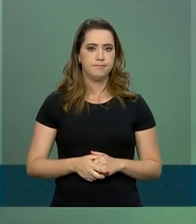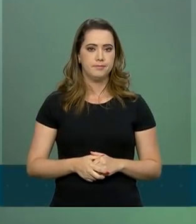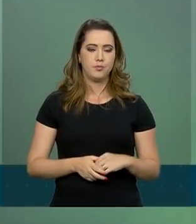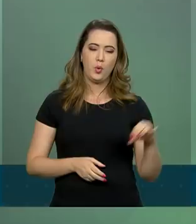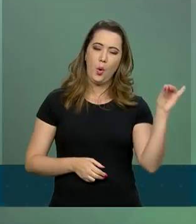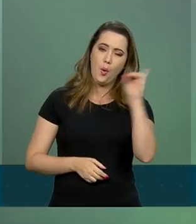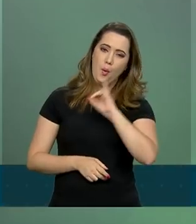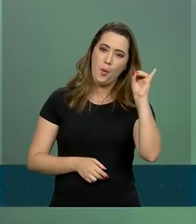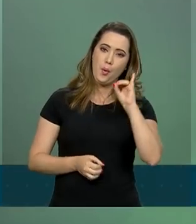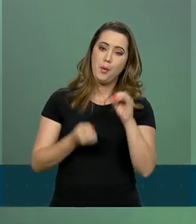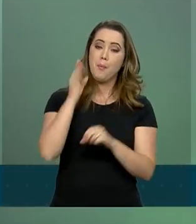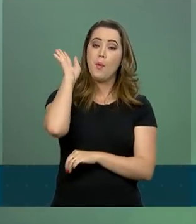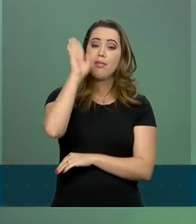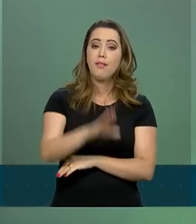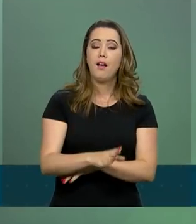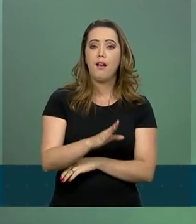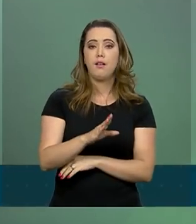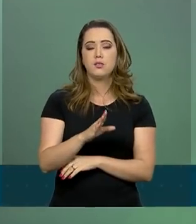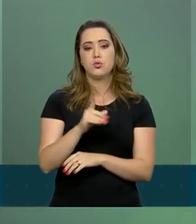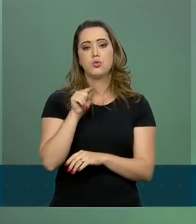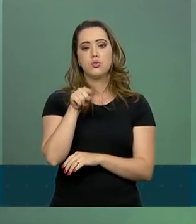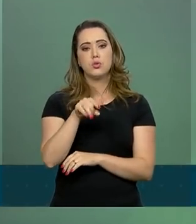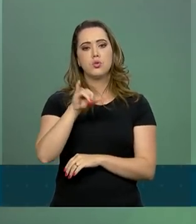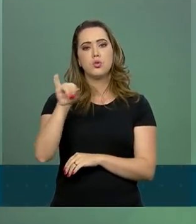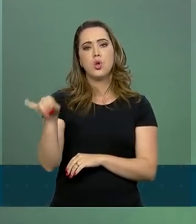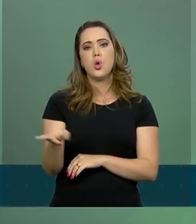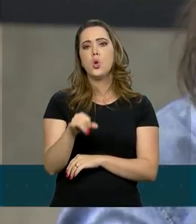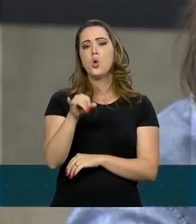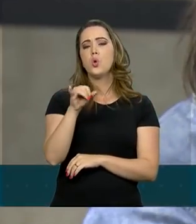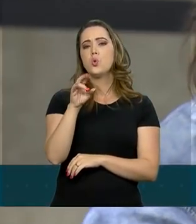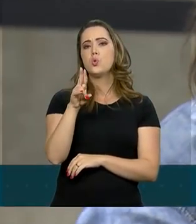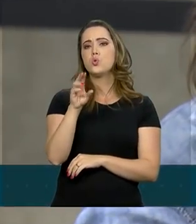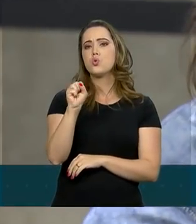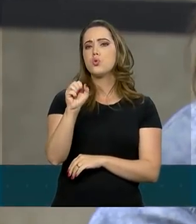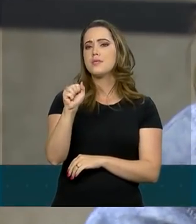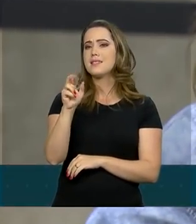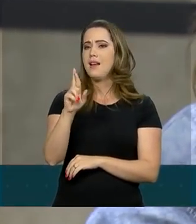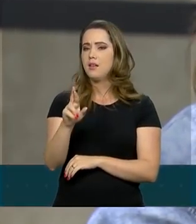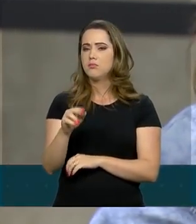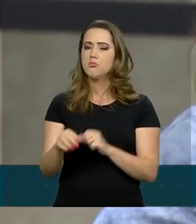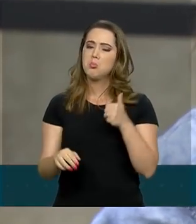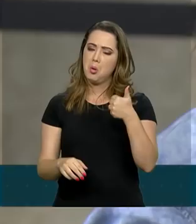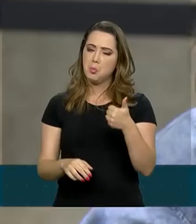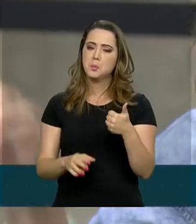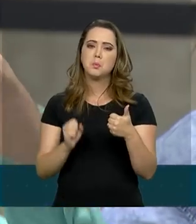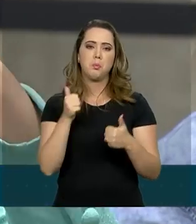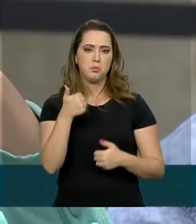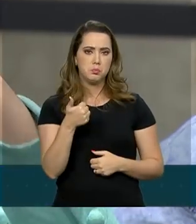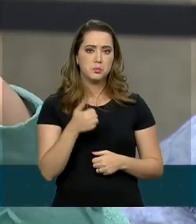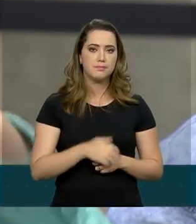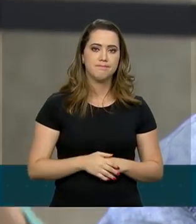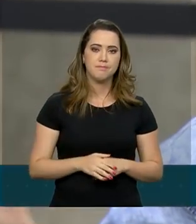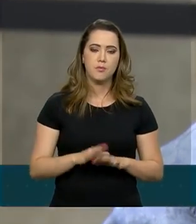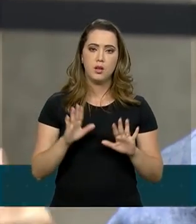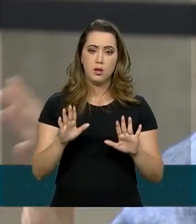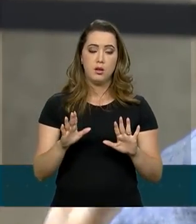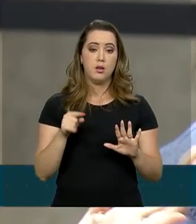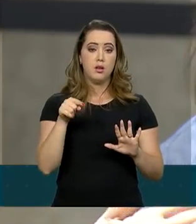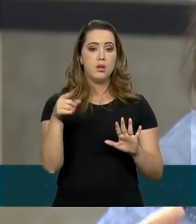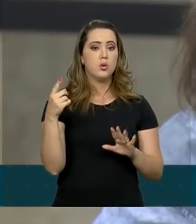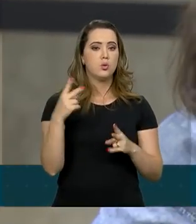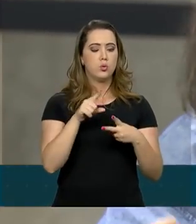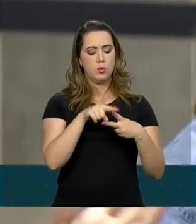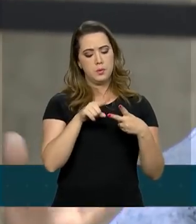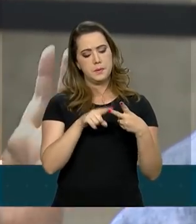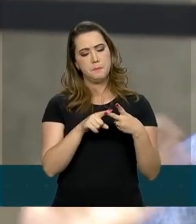Boa tarde, porta-voz. Jussara Soares, do Jornal Globo. Tudo bem, Jussara. Tudo jóia. Porta-voz, eu tenho duas questões. Uma, eu queria